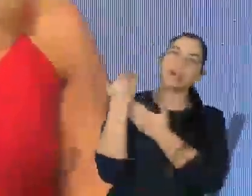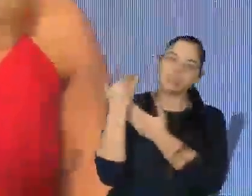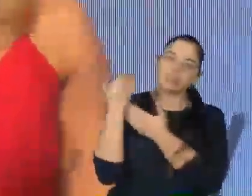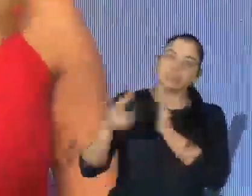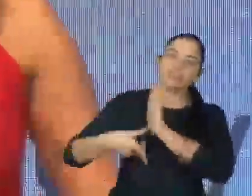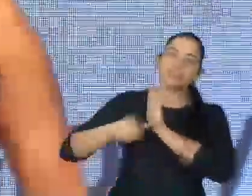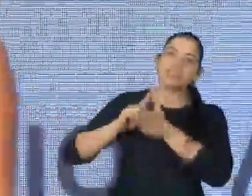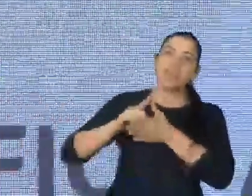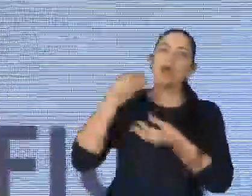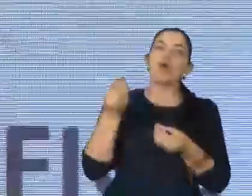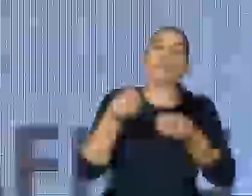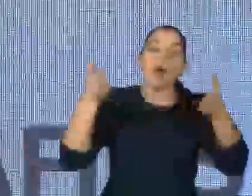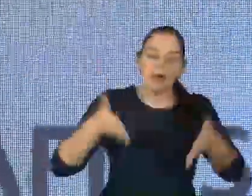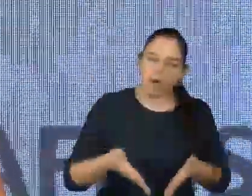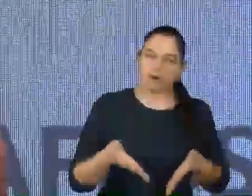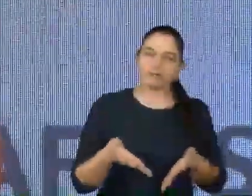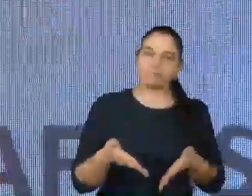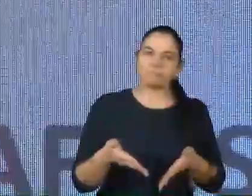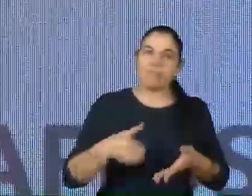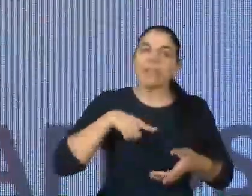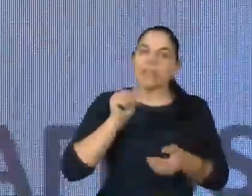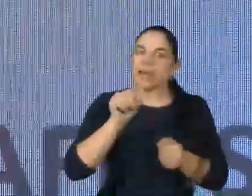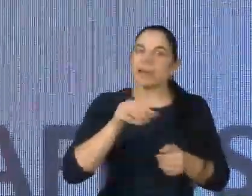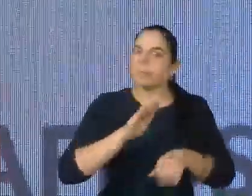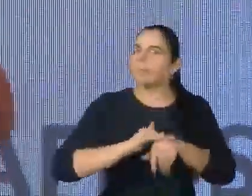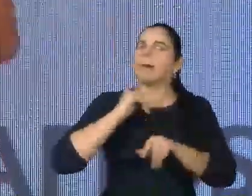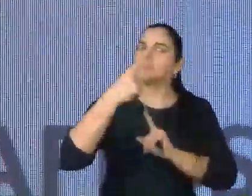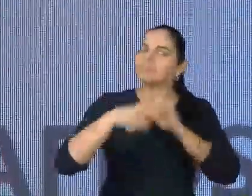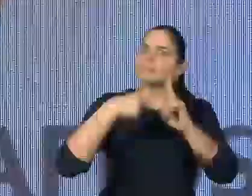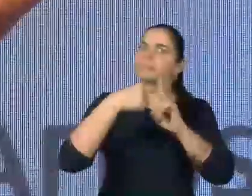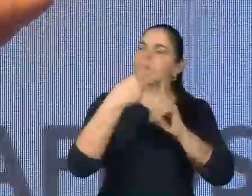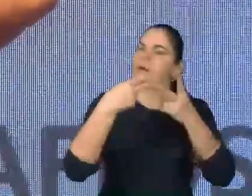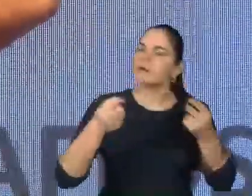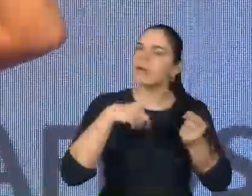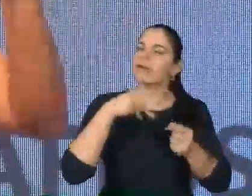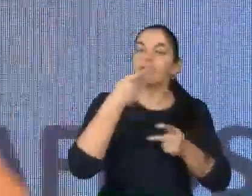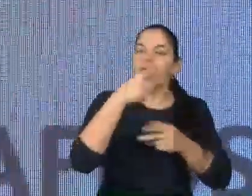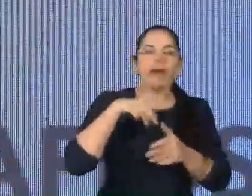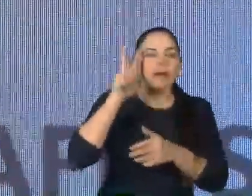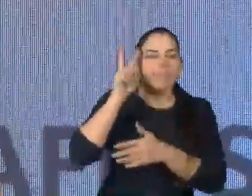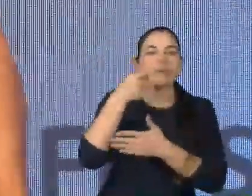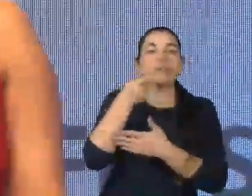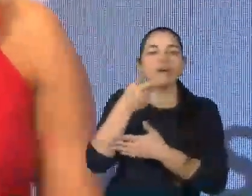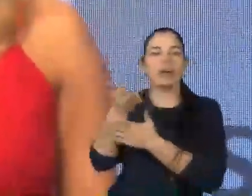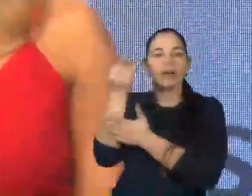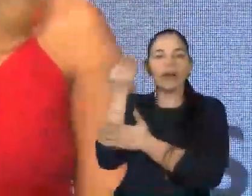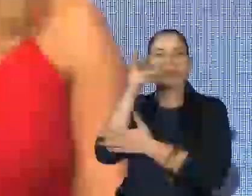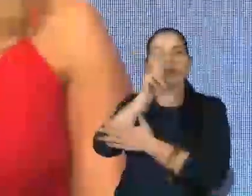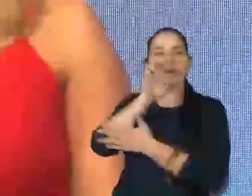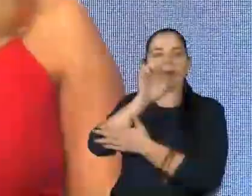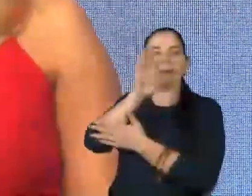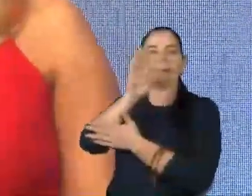começamos e como estamos agora. E aí, mais uma coisa. Lembra lá no começo que eu postei a foto da Rebeca,